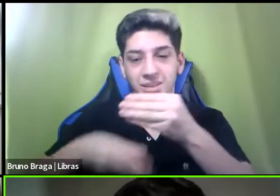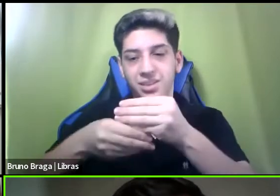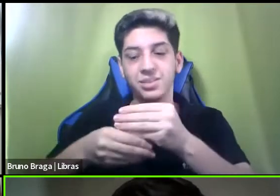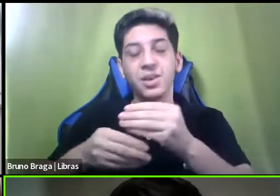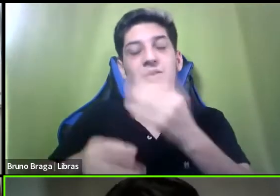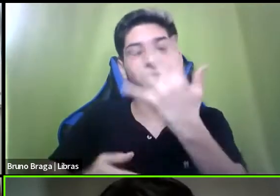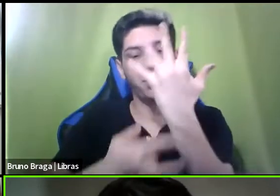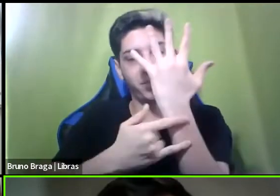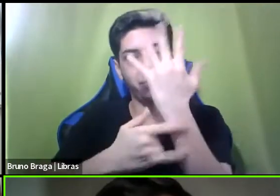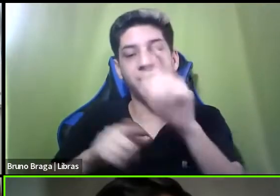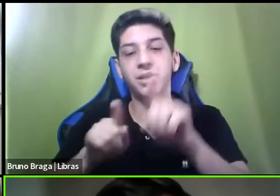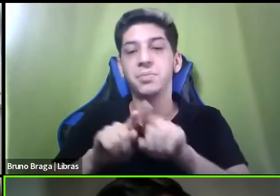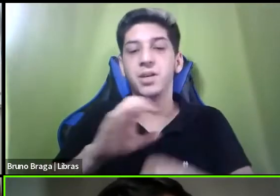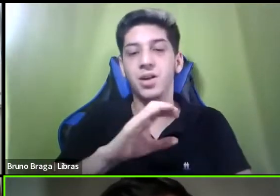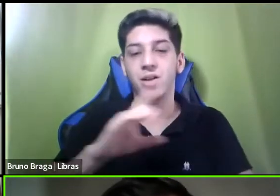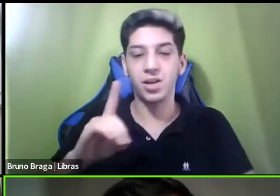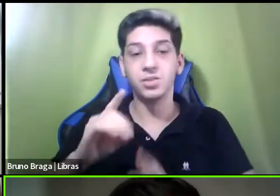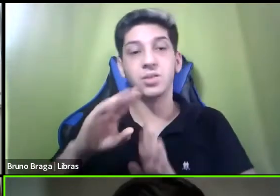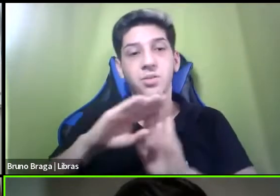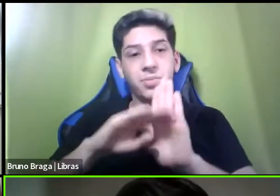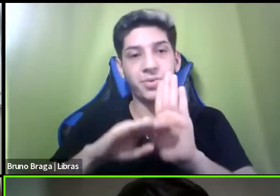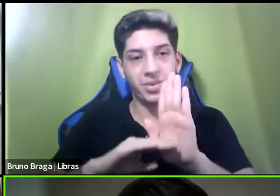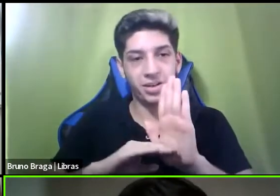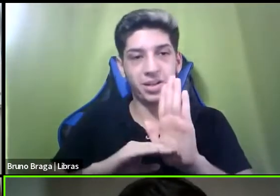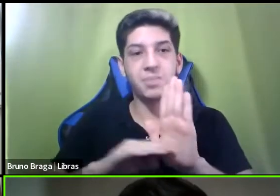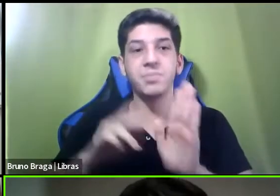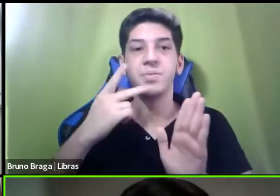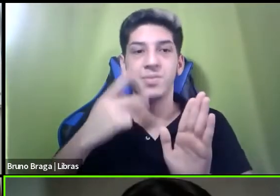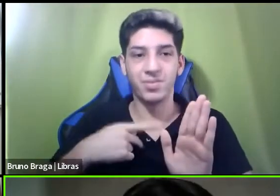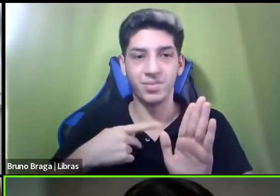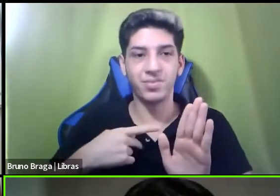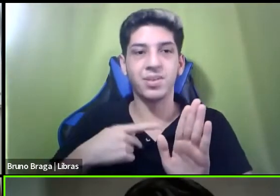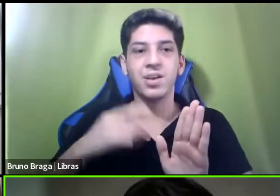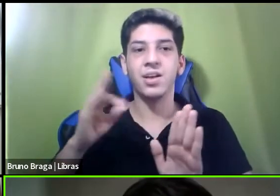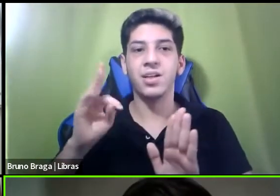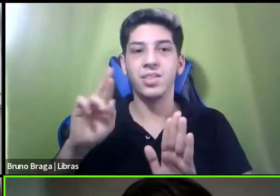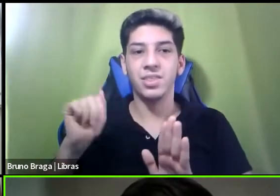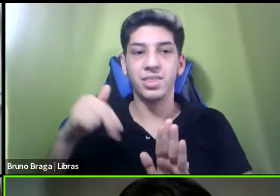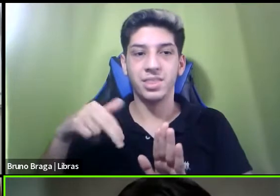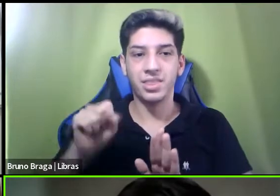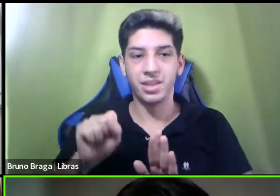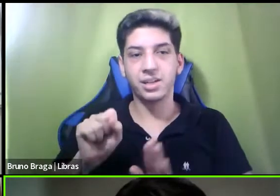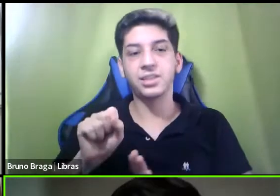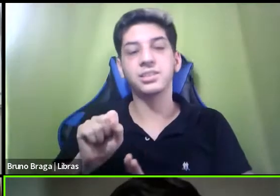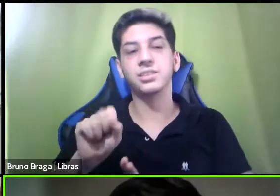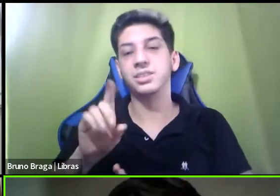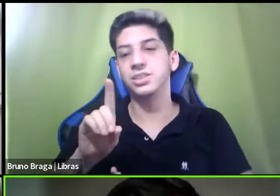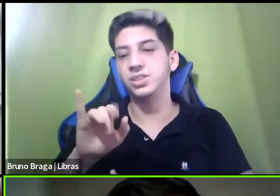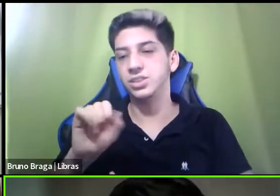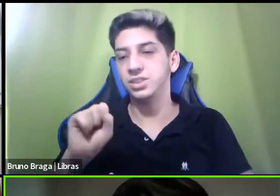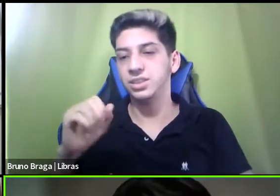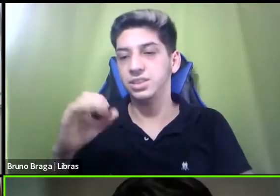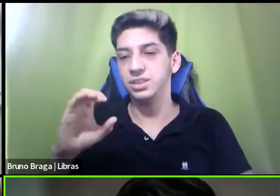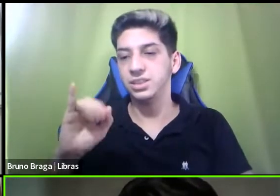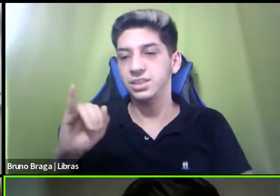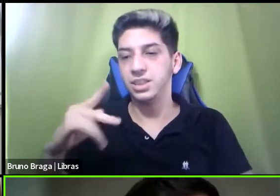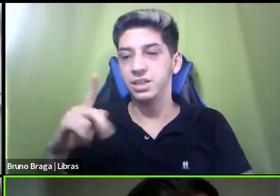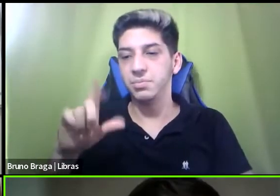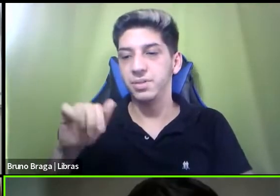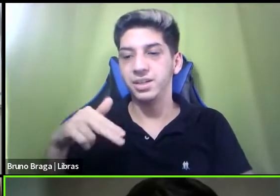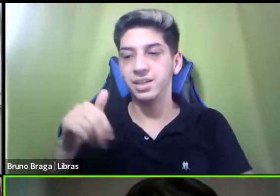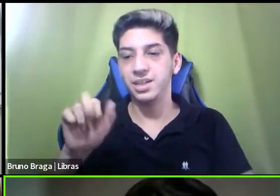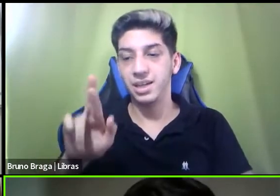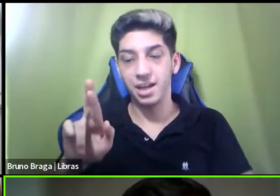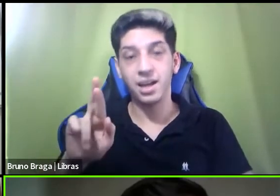programa como Lívia colocou transdisciplinar polos de cidadania da faculdade de direito esse ano estamos completando